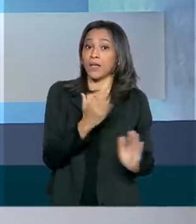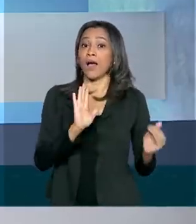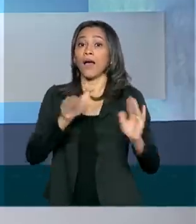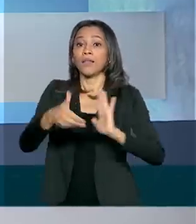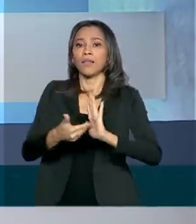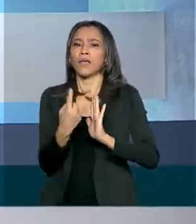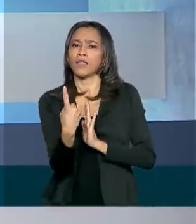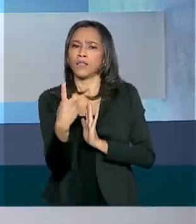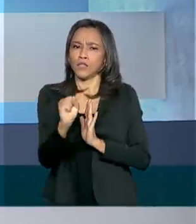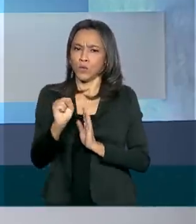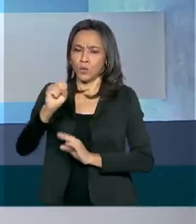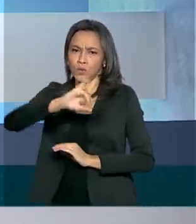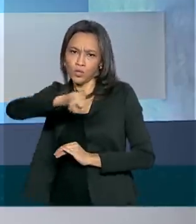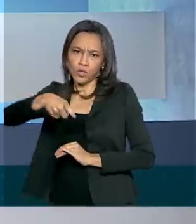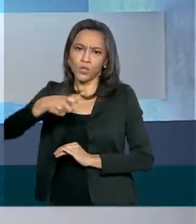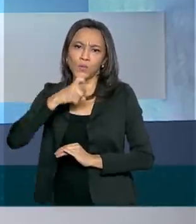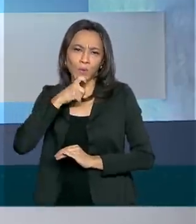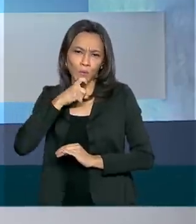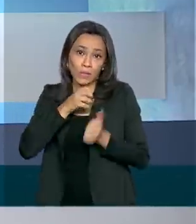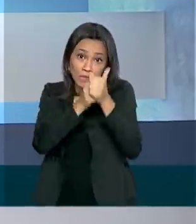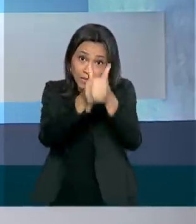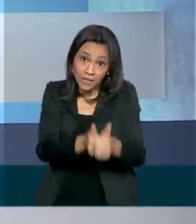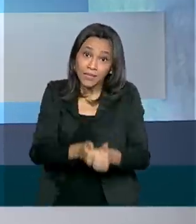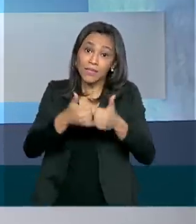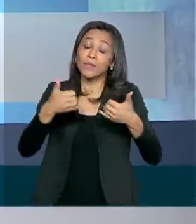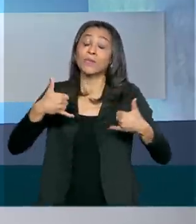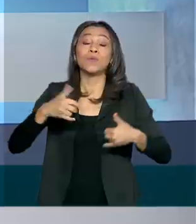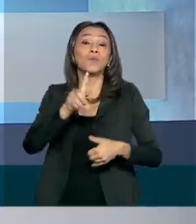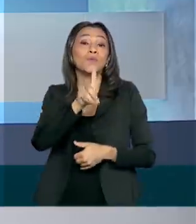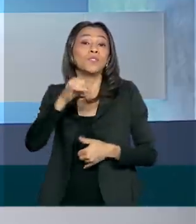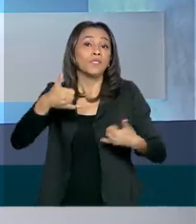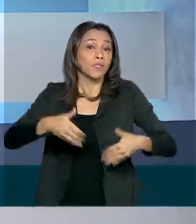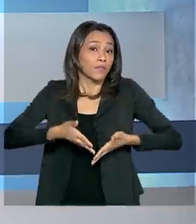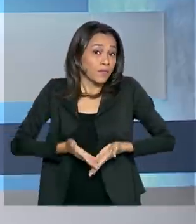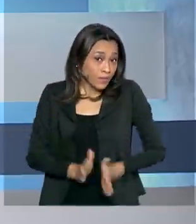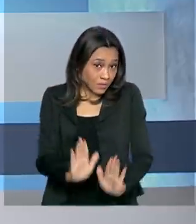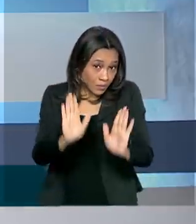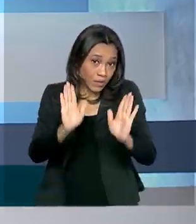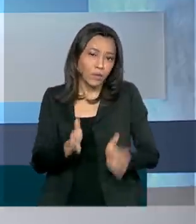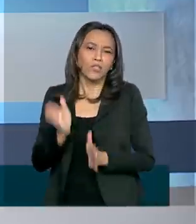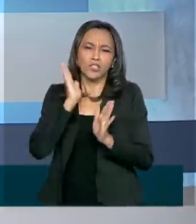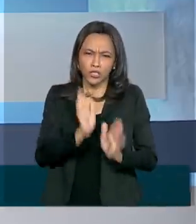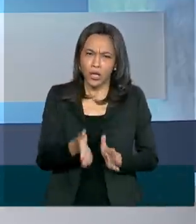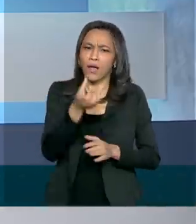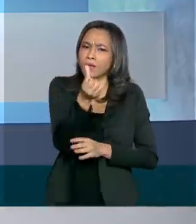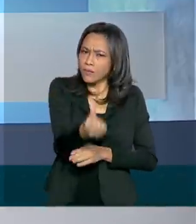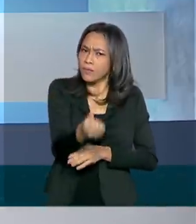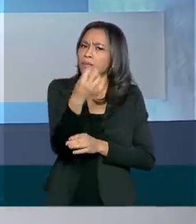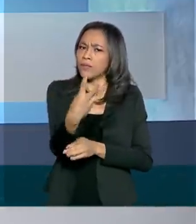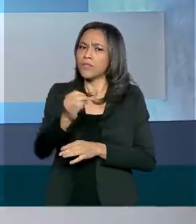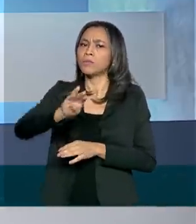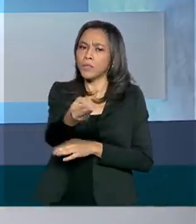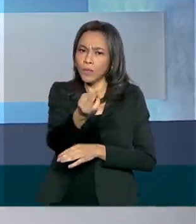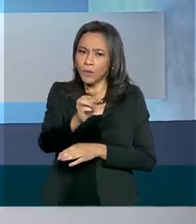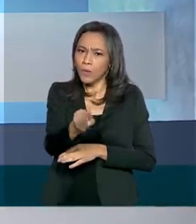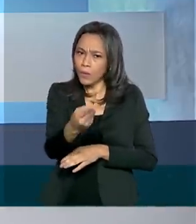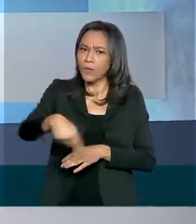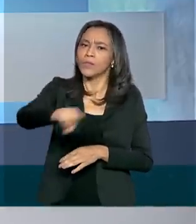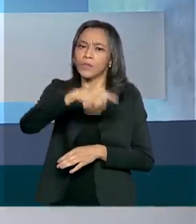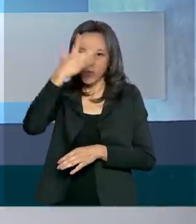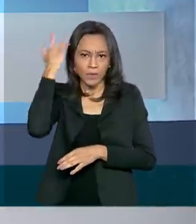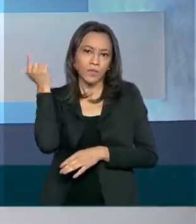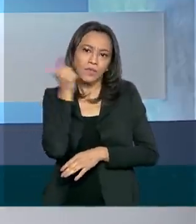julho, de acordo com a data de nascimento. Já são 63 milhões e meio de brasileiros beneficiados pelo auxílio